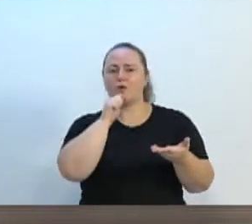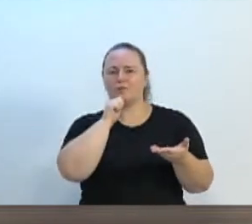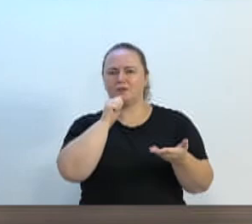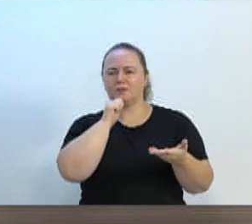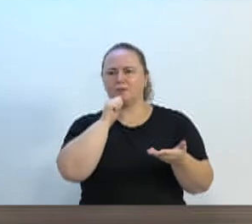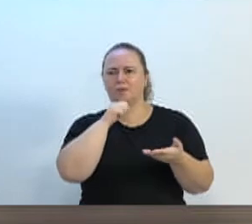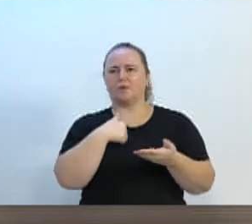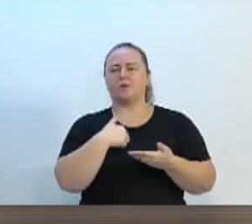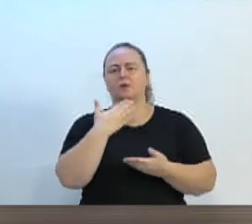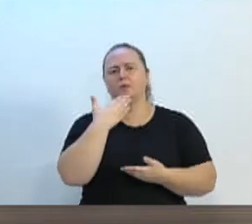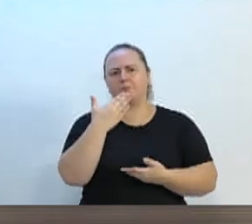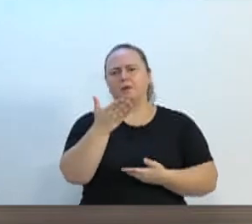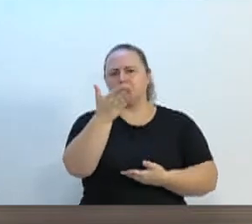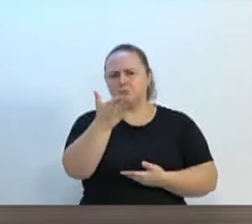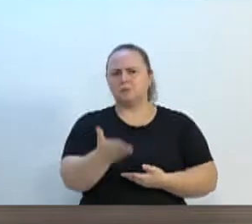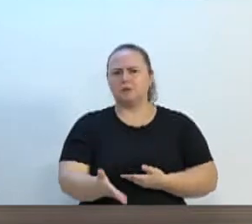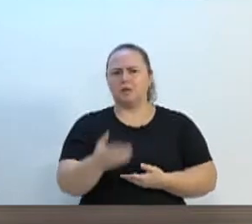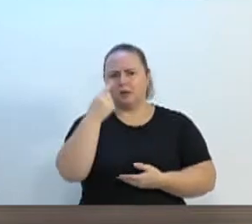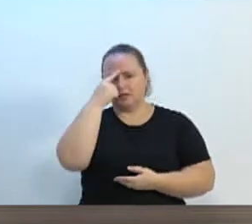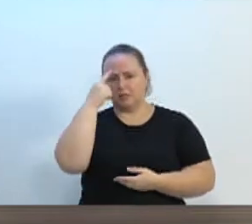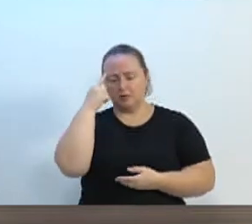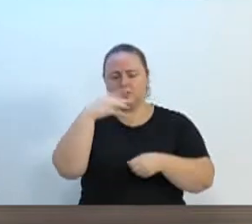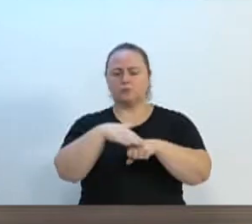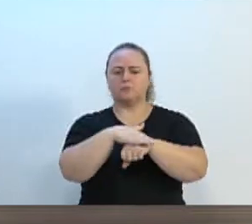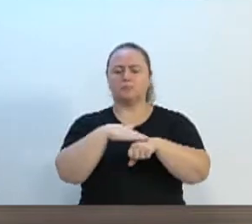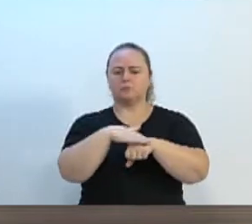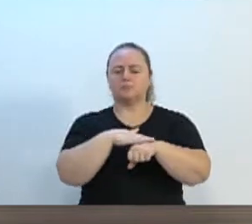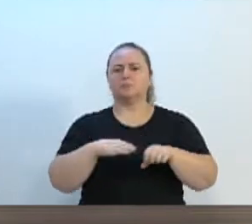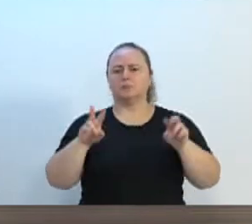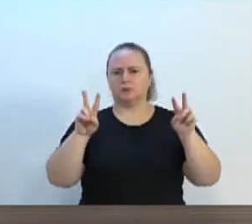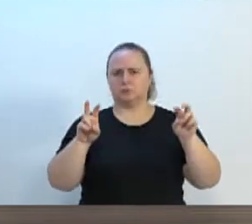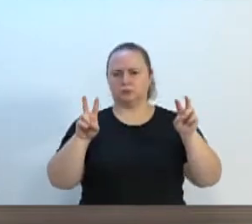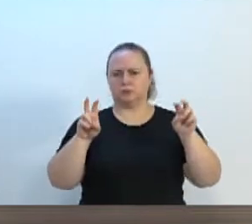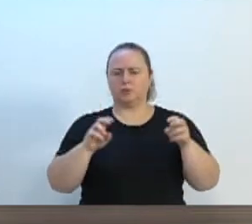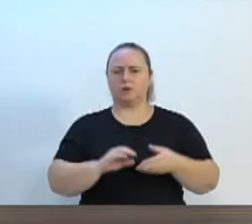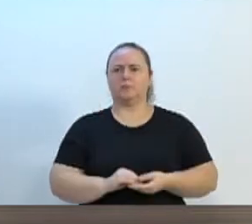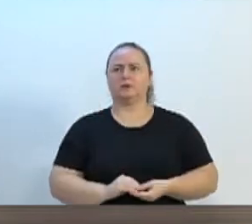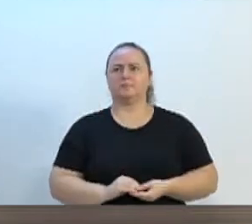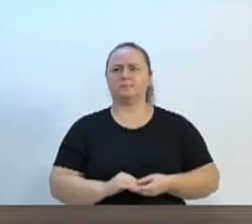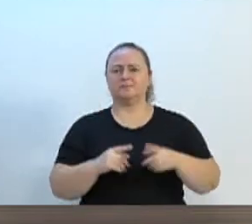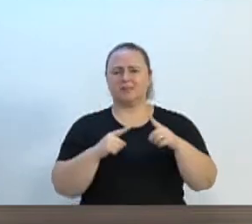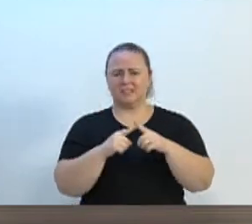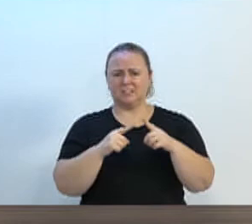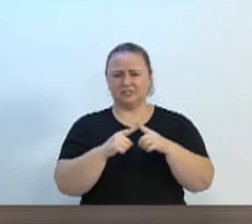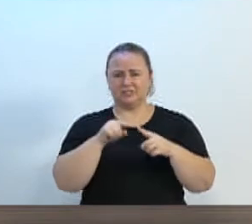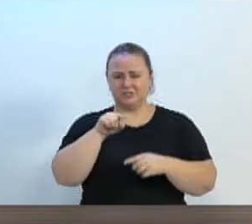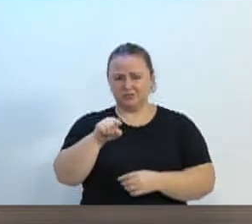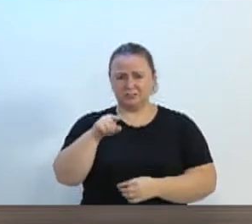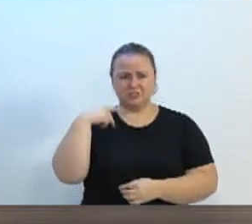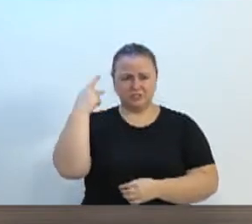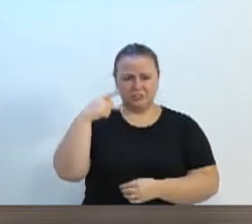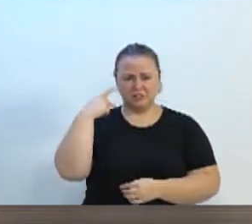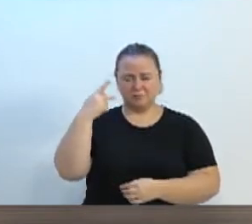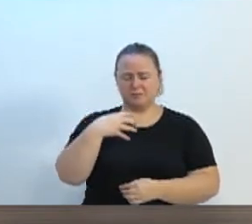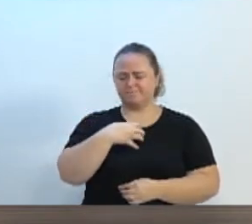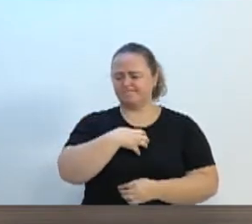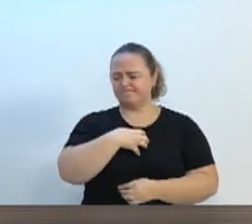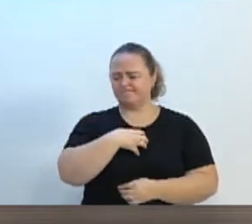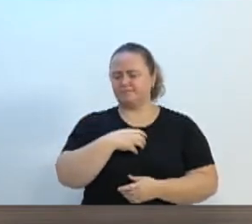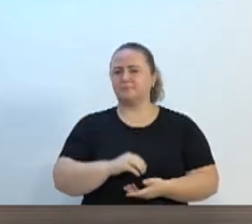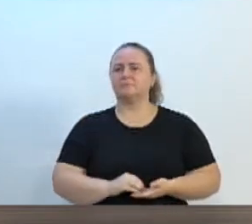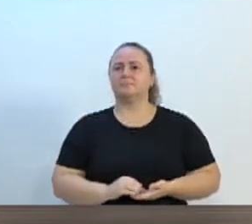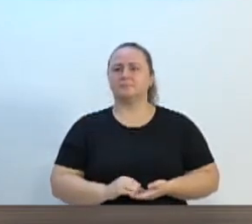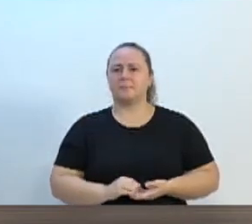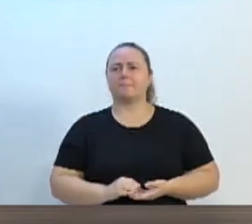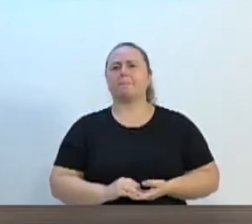e procurei o vereador Ito para conversar nessa questão. Esse tipo de política é lamentável, é lastimável. Estou sabendo, inclusive, que vai acontecer